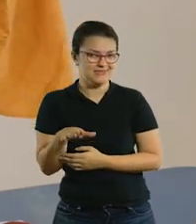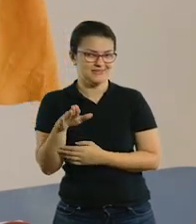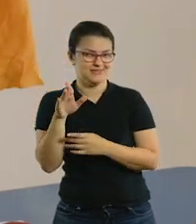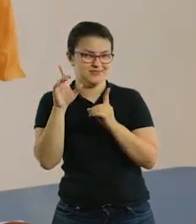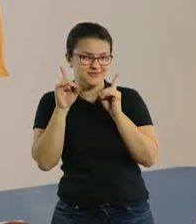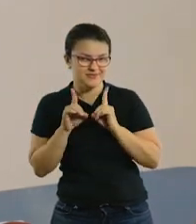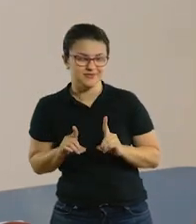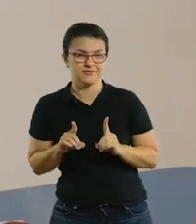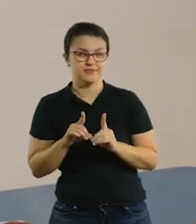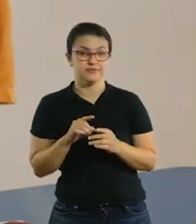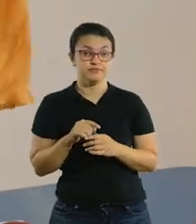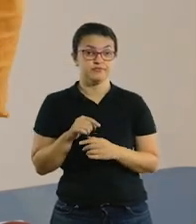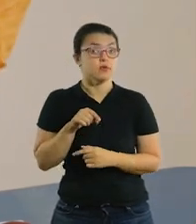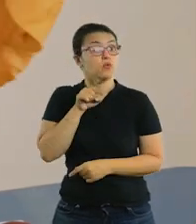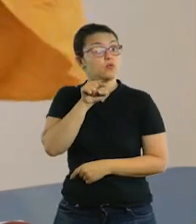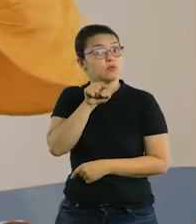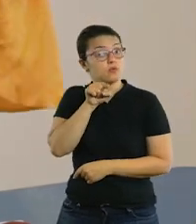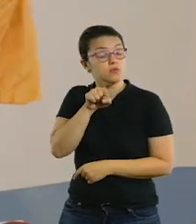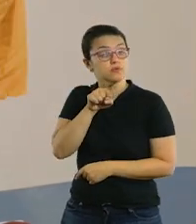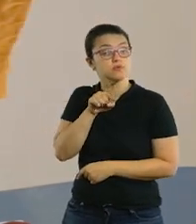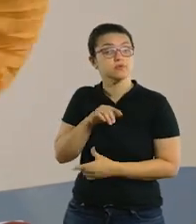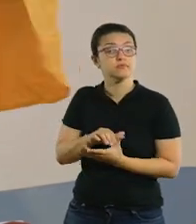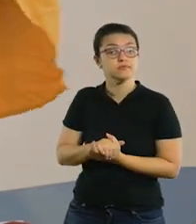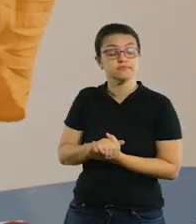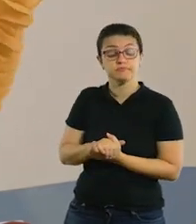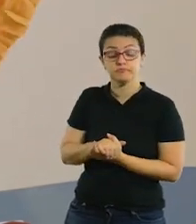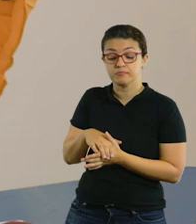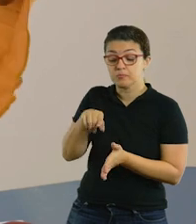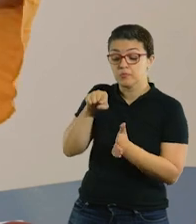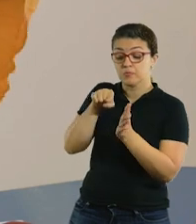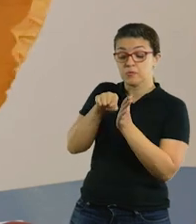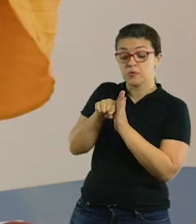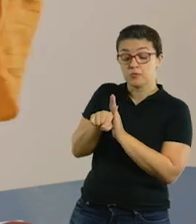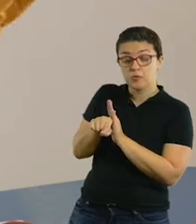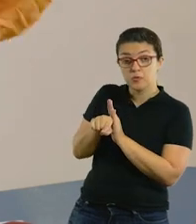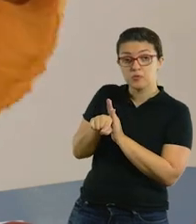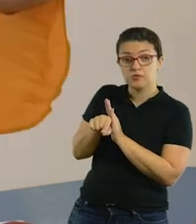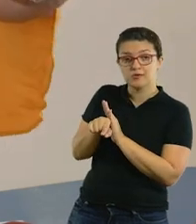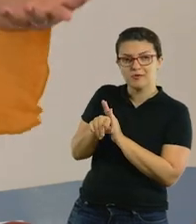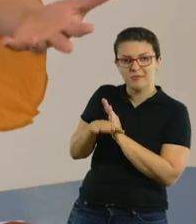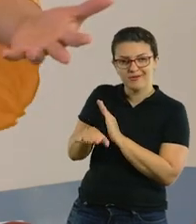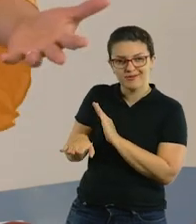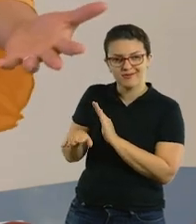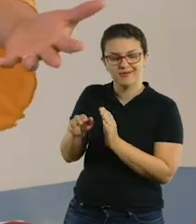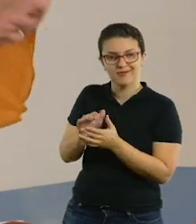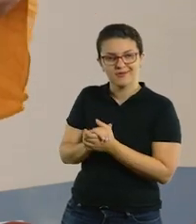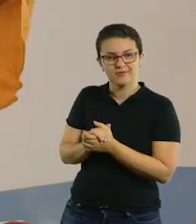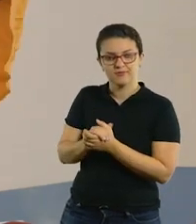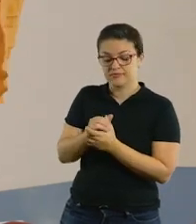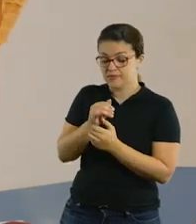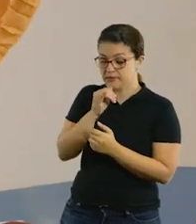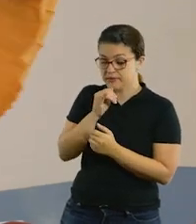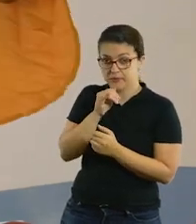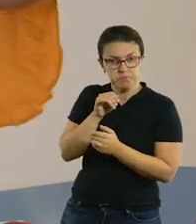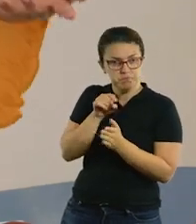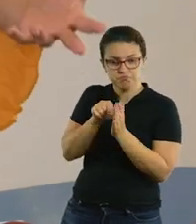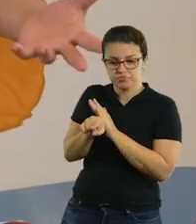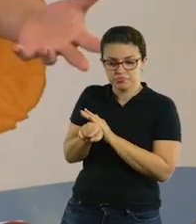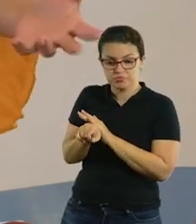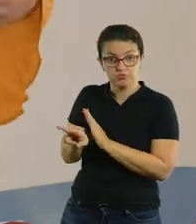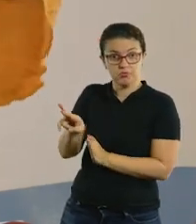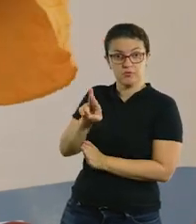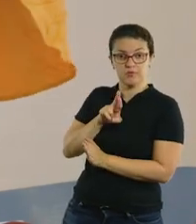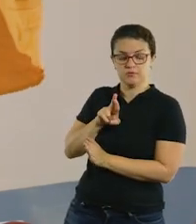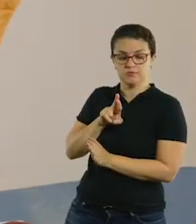deficiência, a nossa sugestão é que você, adulto, faça a entrevista com a criança. Então, você vai fazer algumas